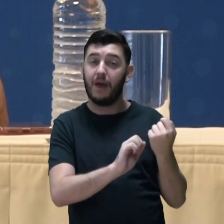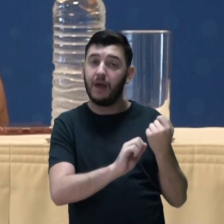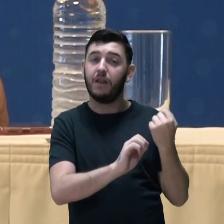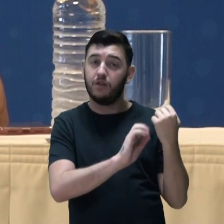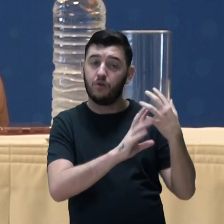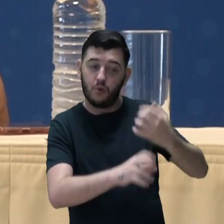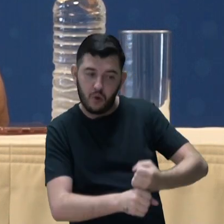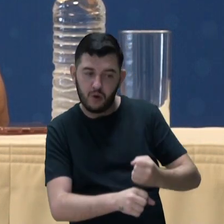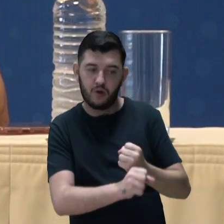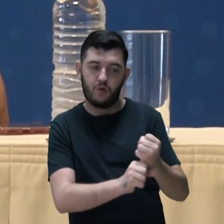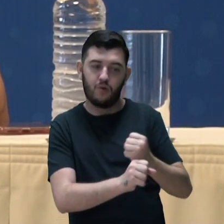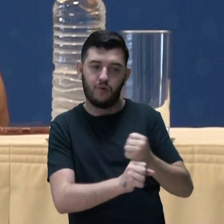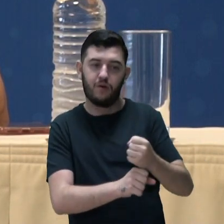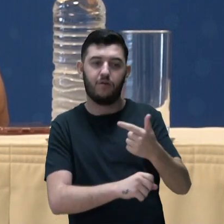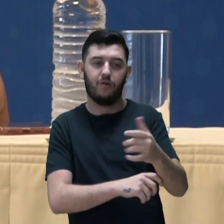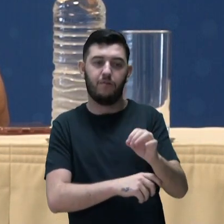seguinte.